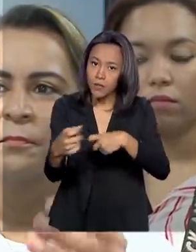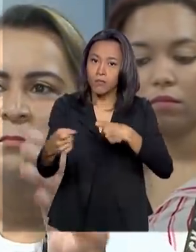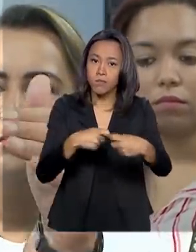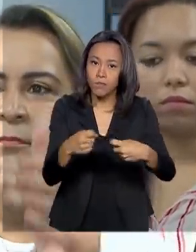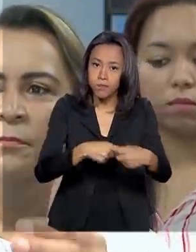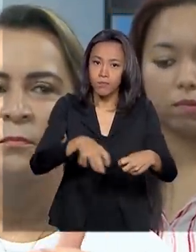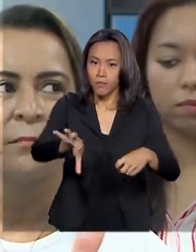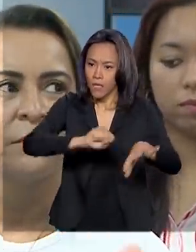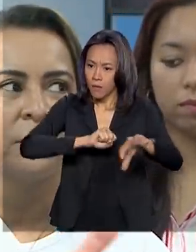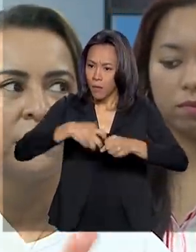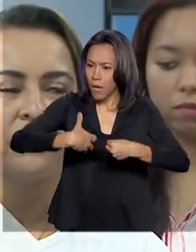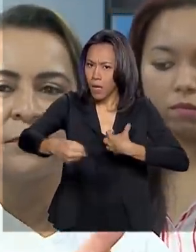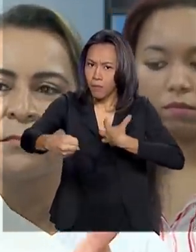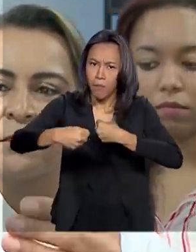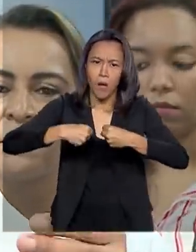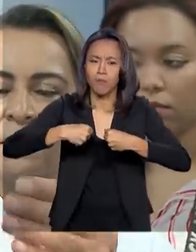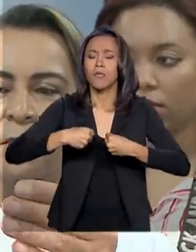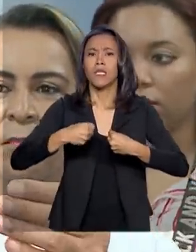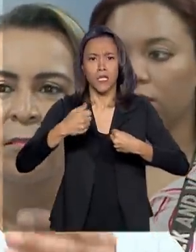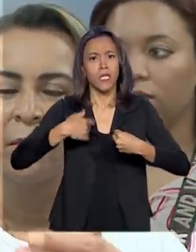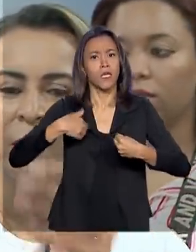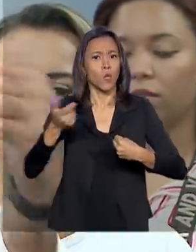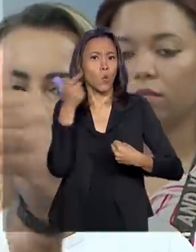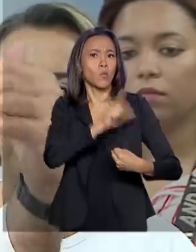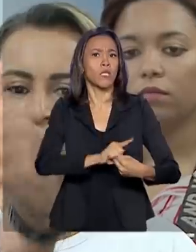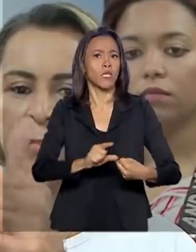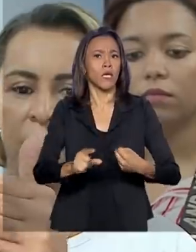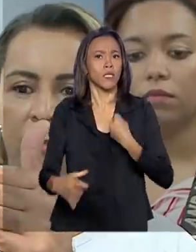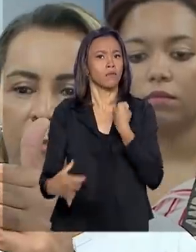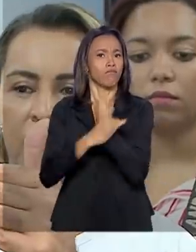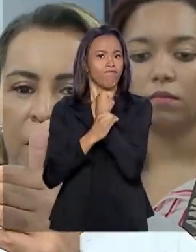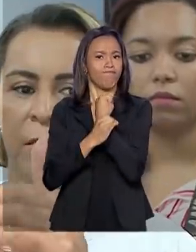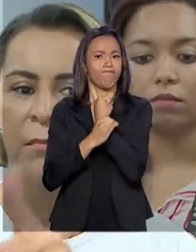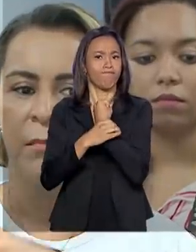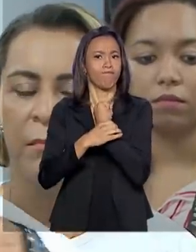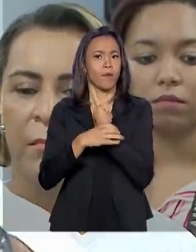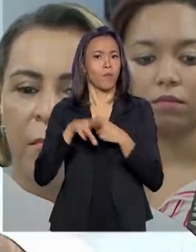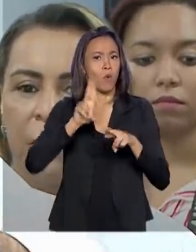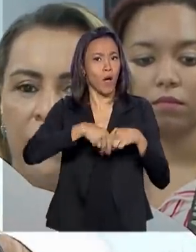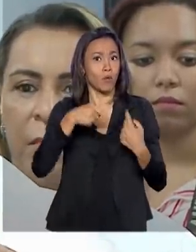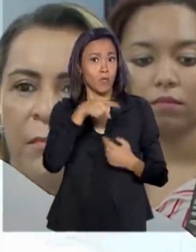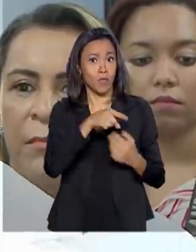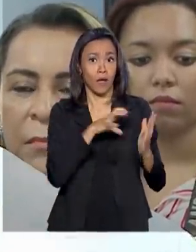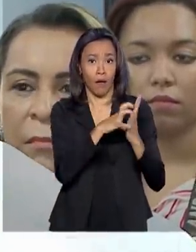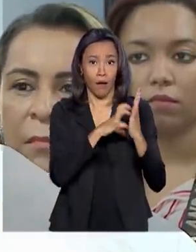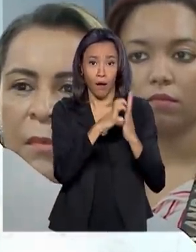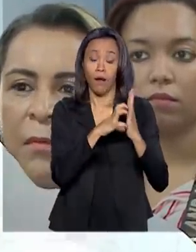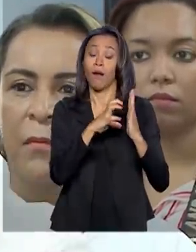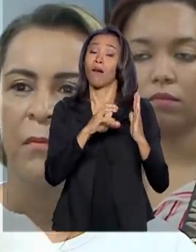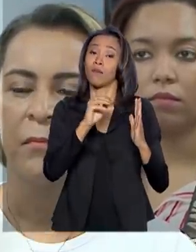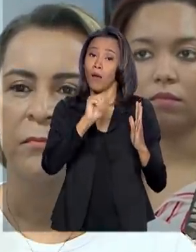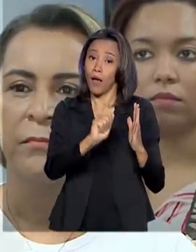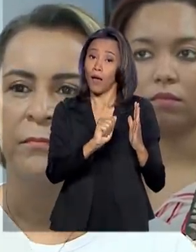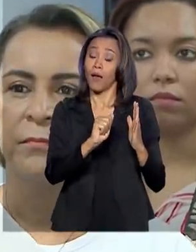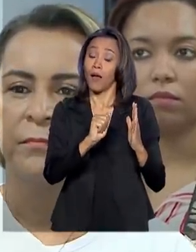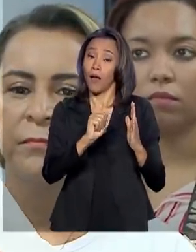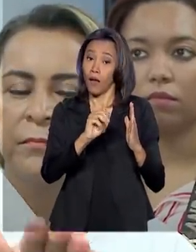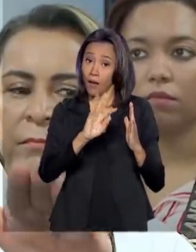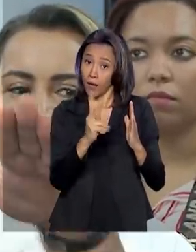transmissíveis que a gente conseguia proteger em nome do HIV saíram numa